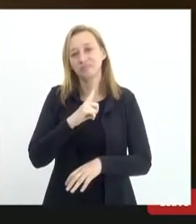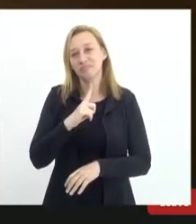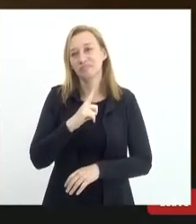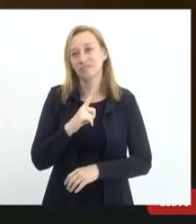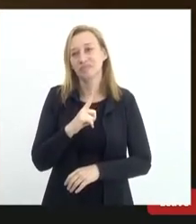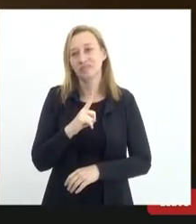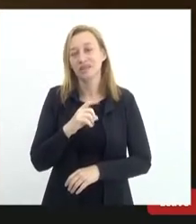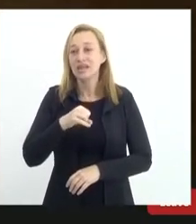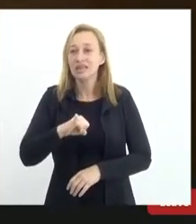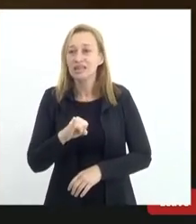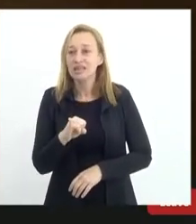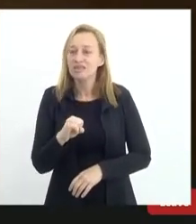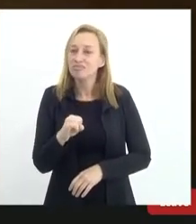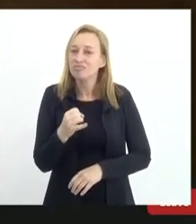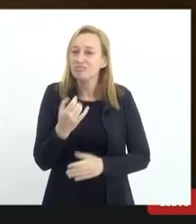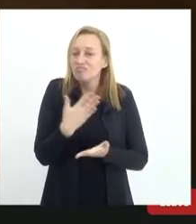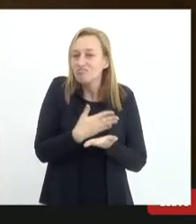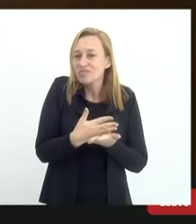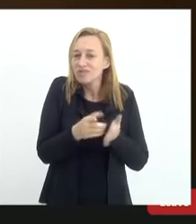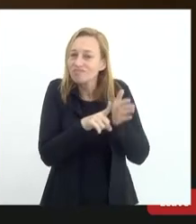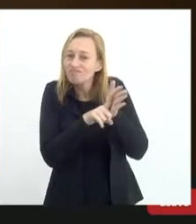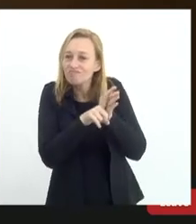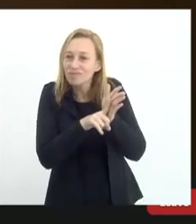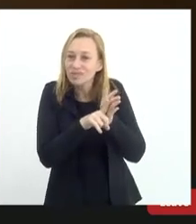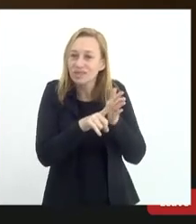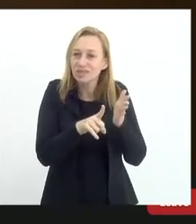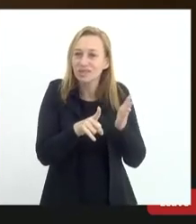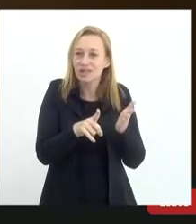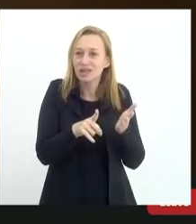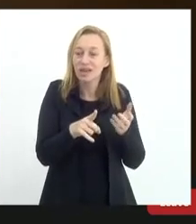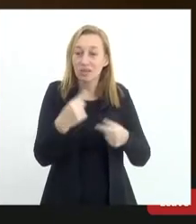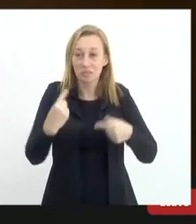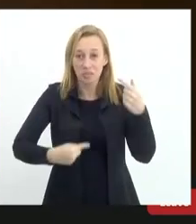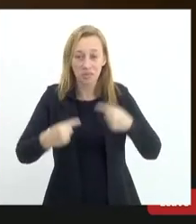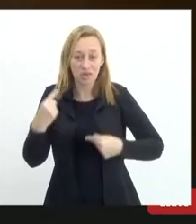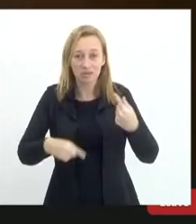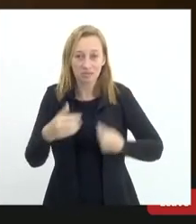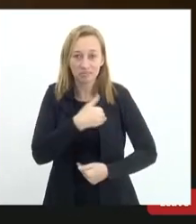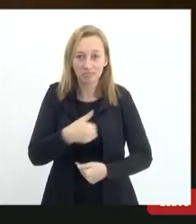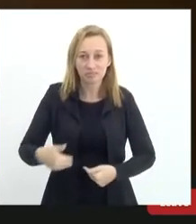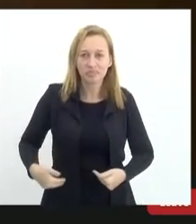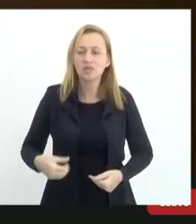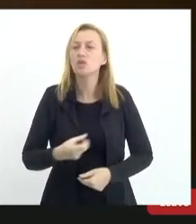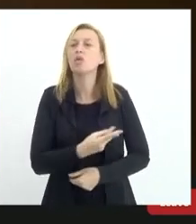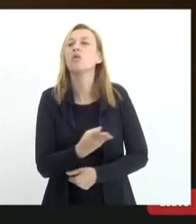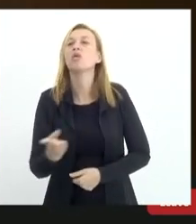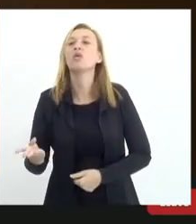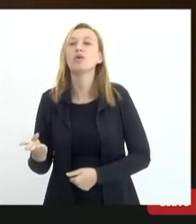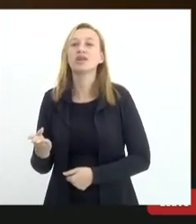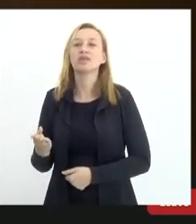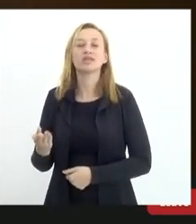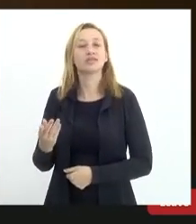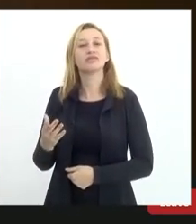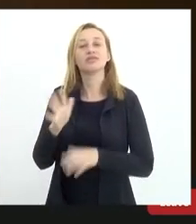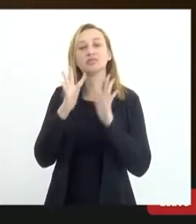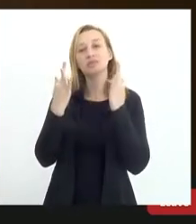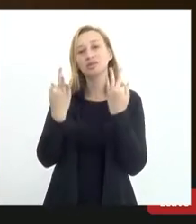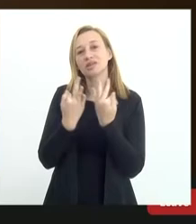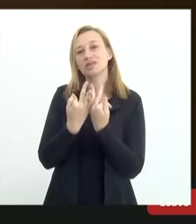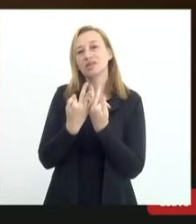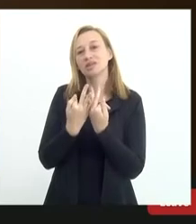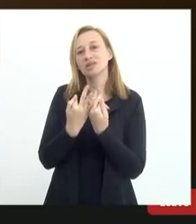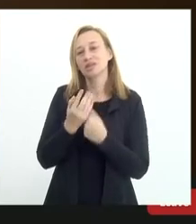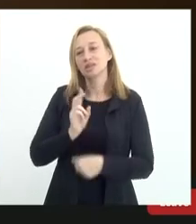se a gente começa a analisar esta política pública, quantas famílias vão